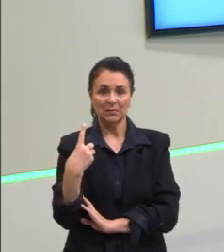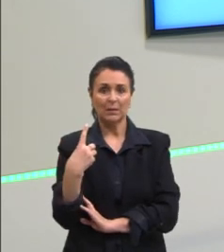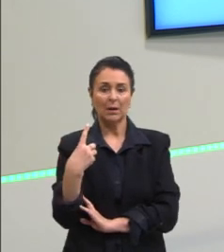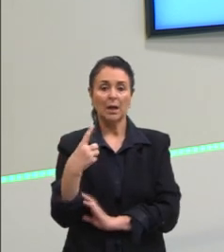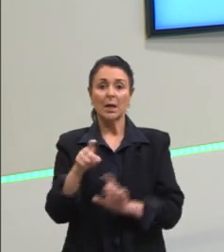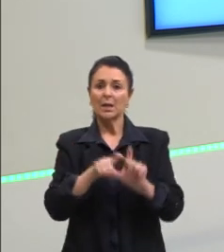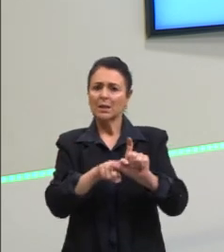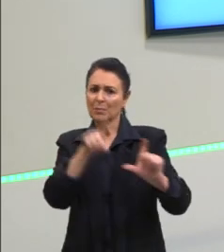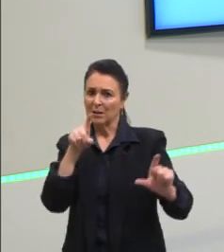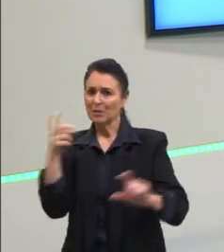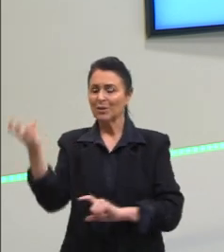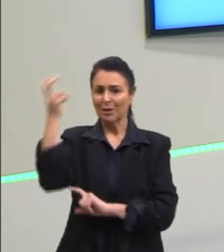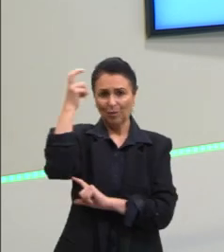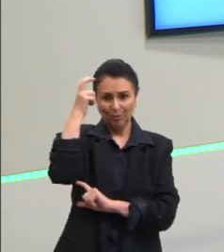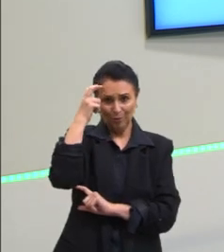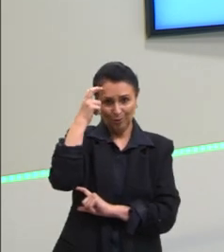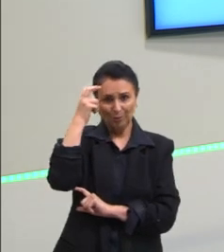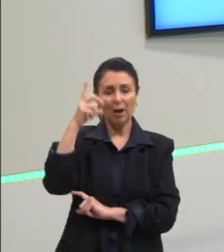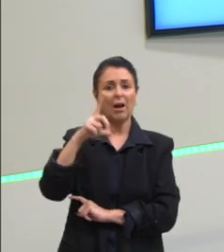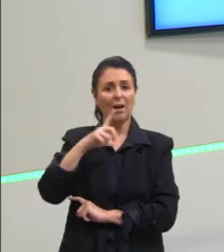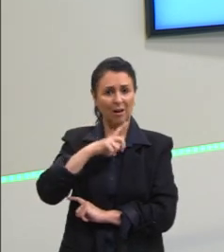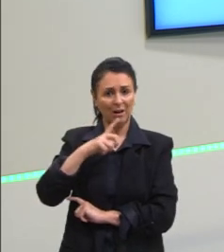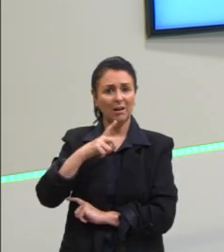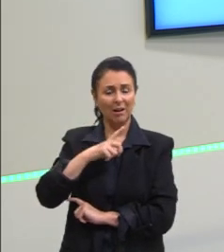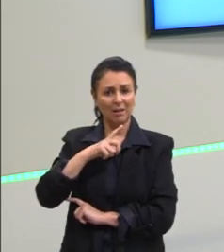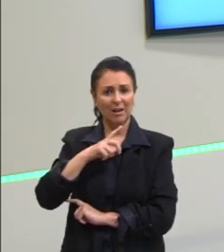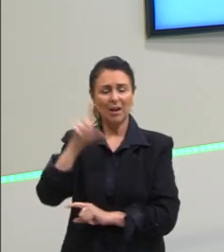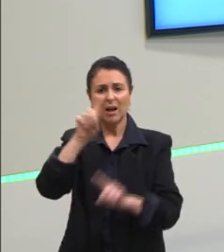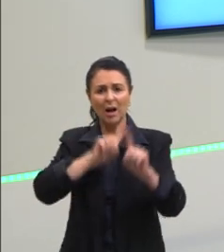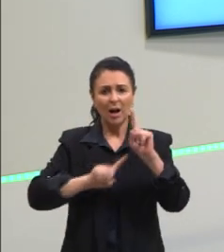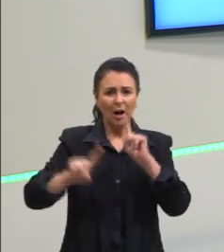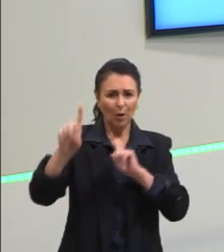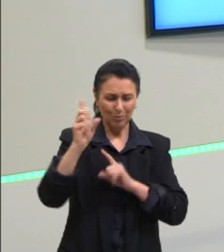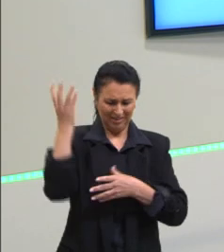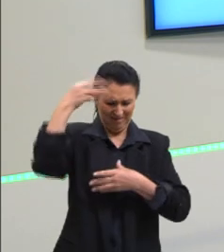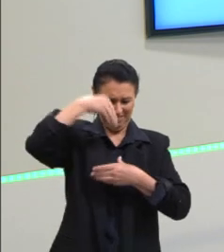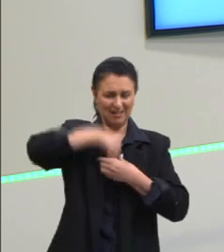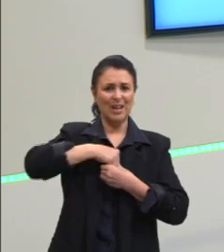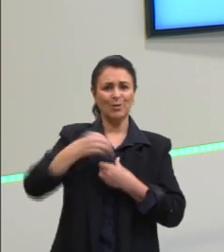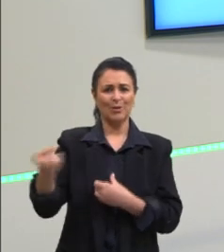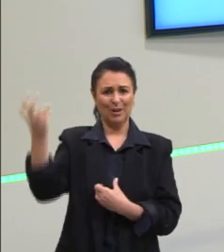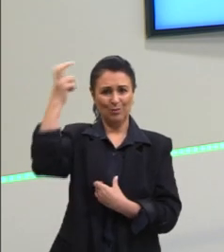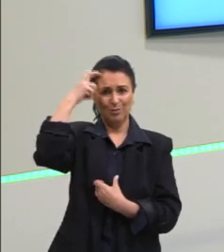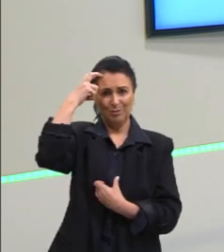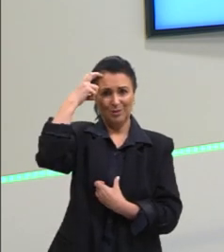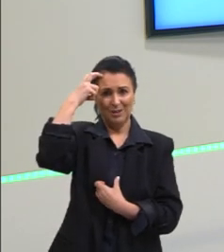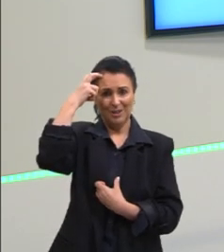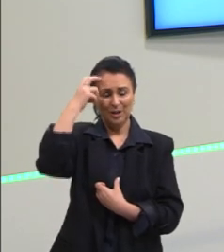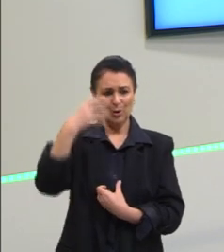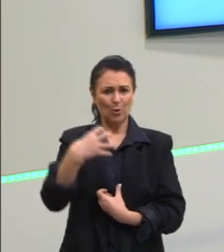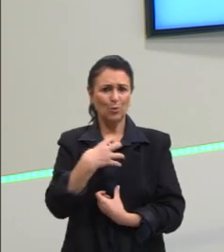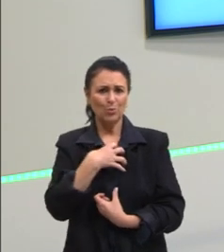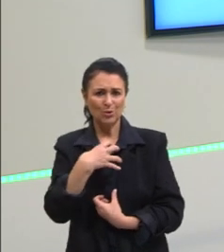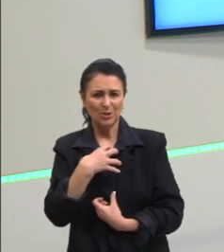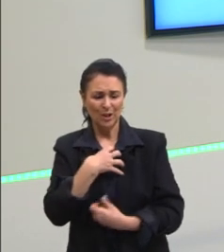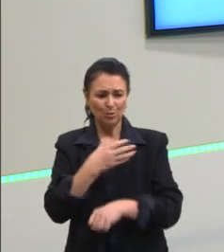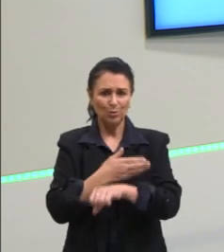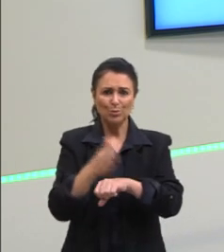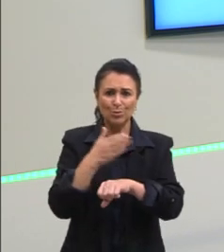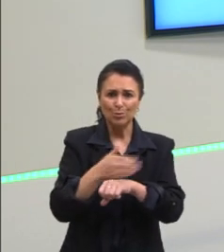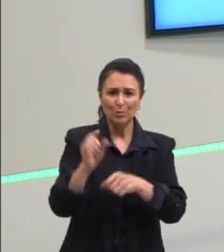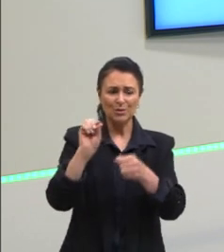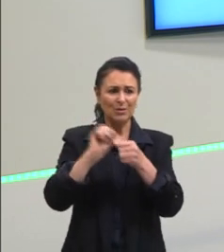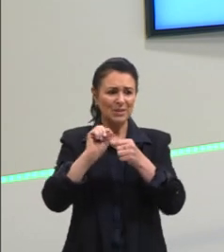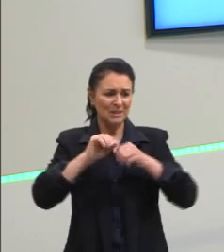independente da cultura, ela tem impregnada o seu modo de agir, o modo de fazer as